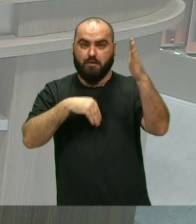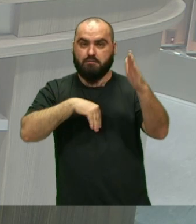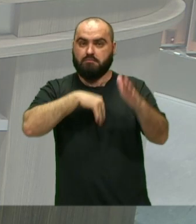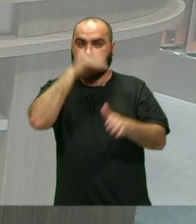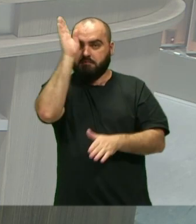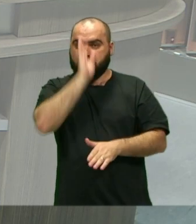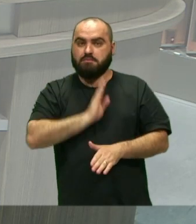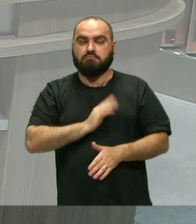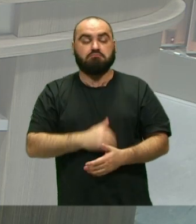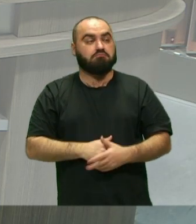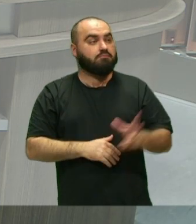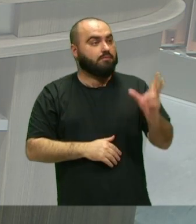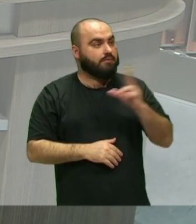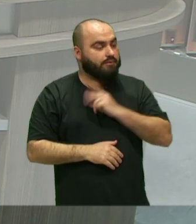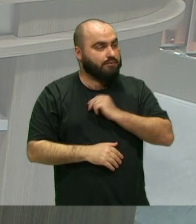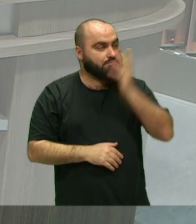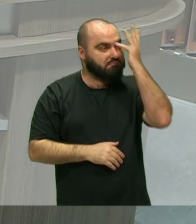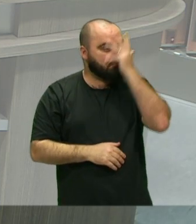coisa linda